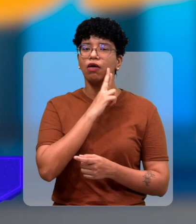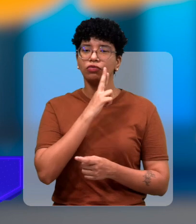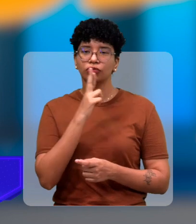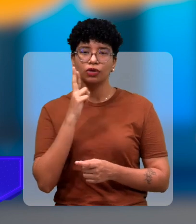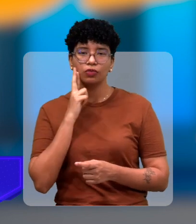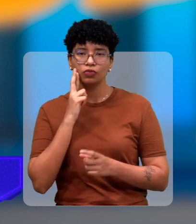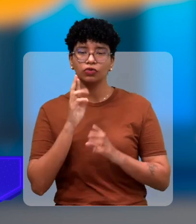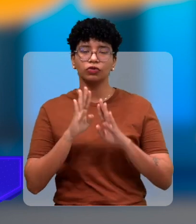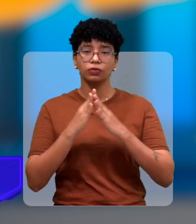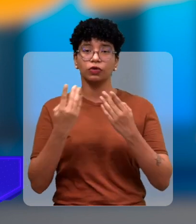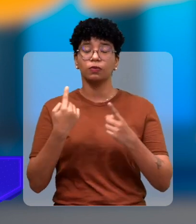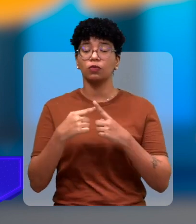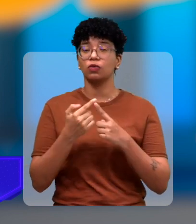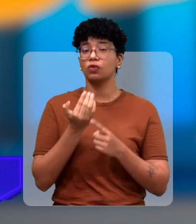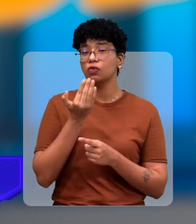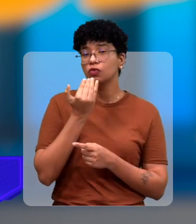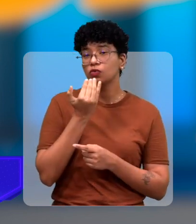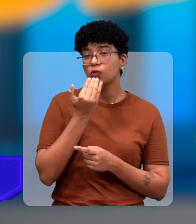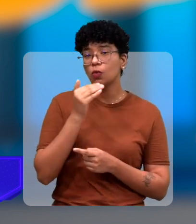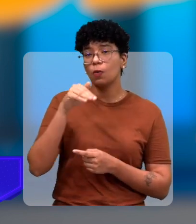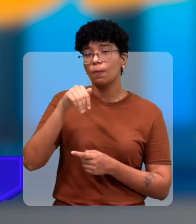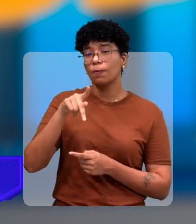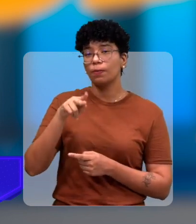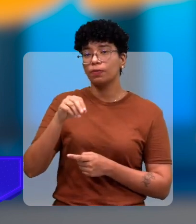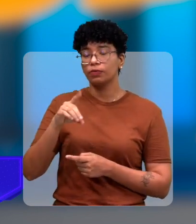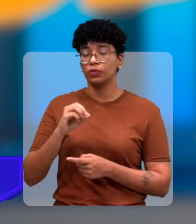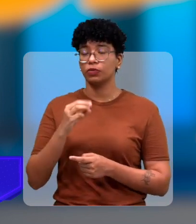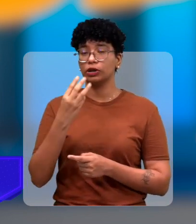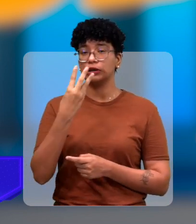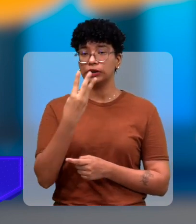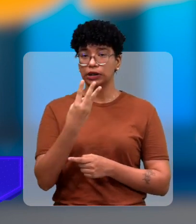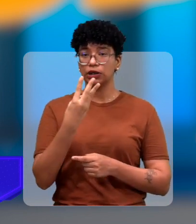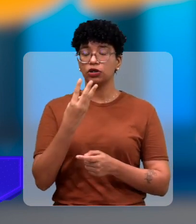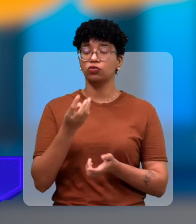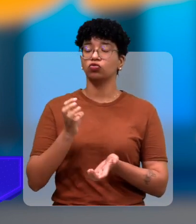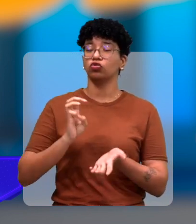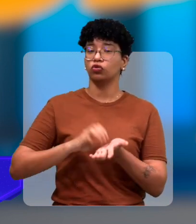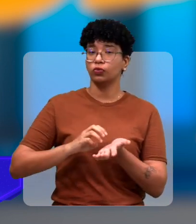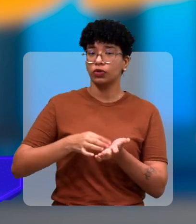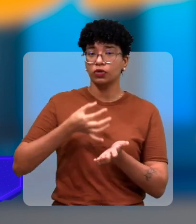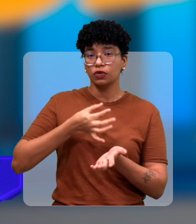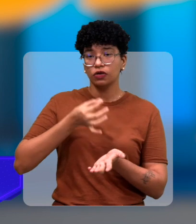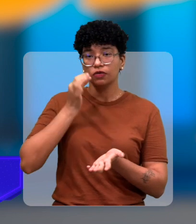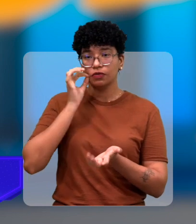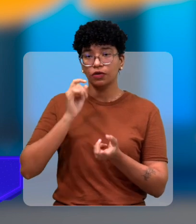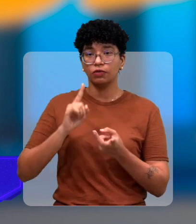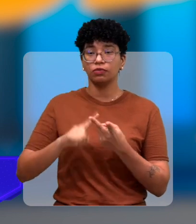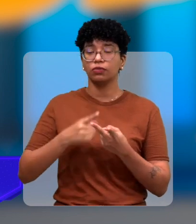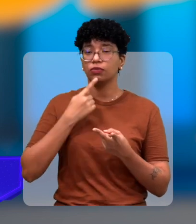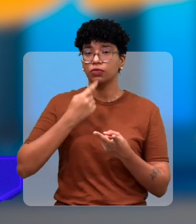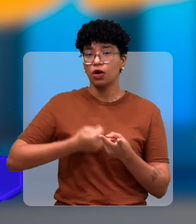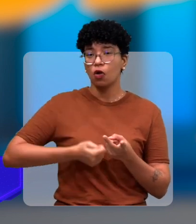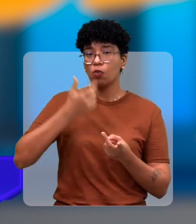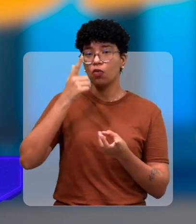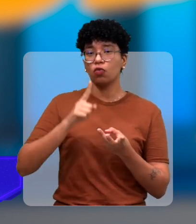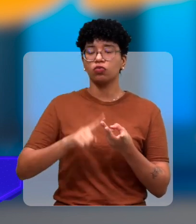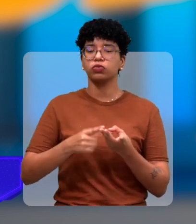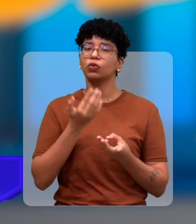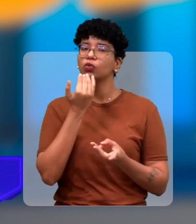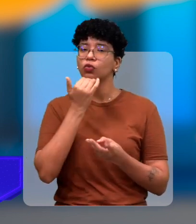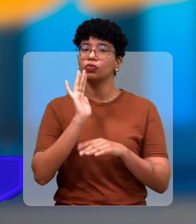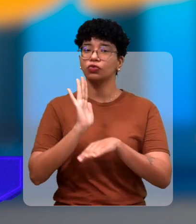restaurante aberto com a merenda, né? Porque a merenda, ela vem para lanche. Lá nós servimos três refeições diárias, café da manhã, almoço